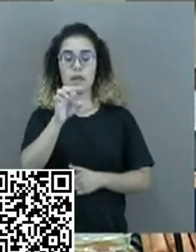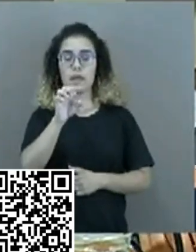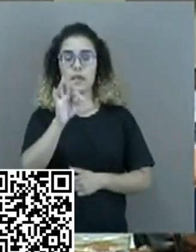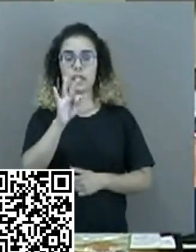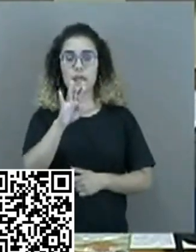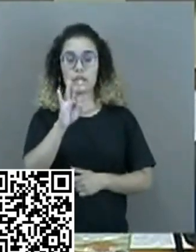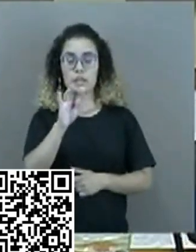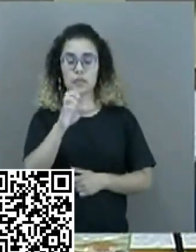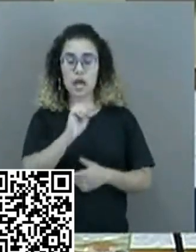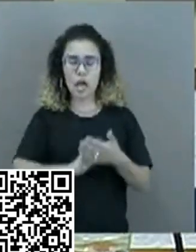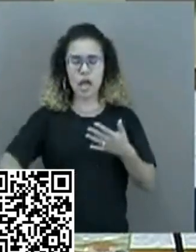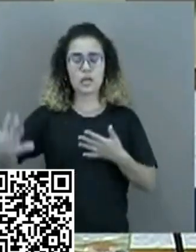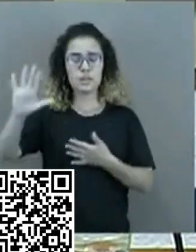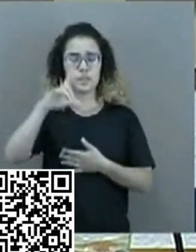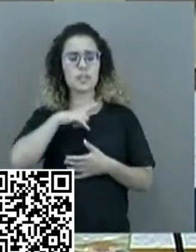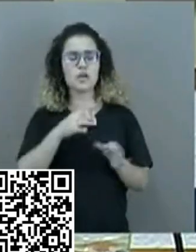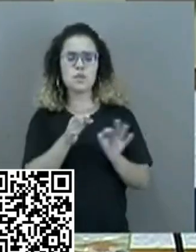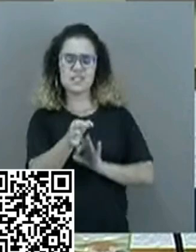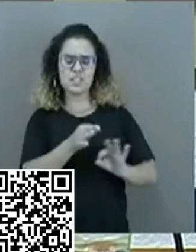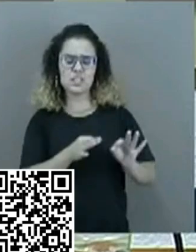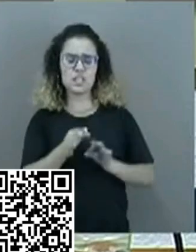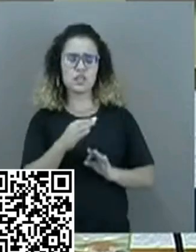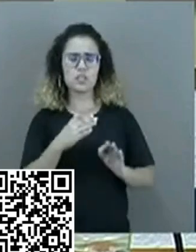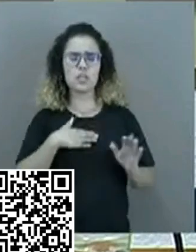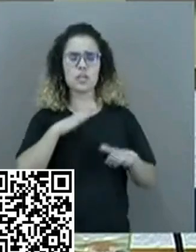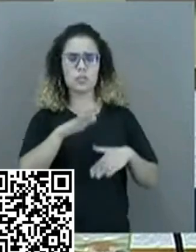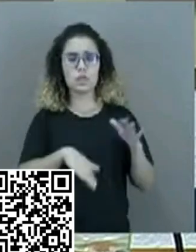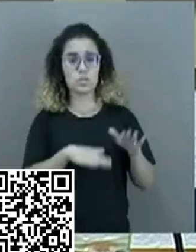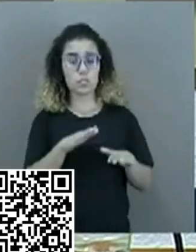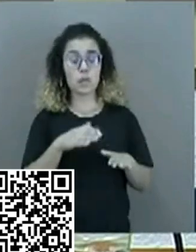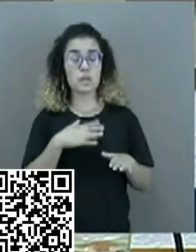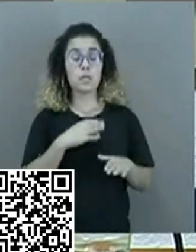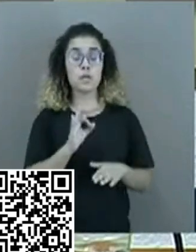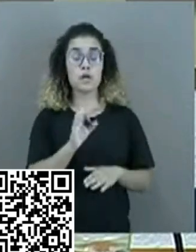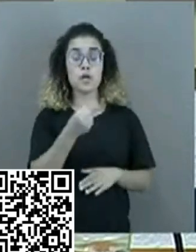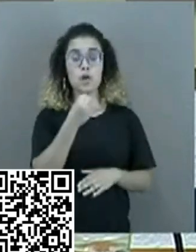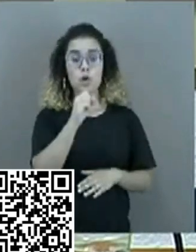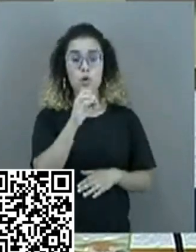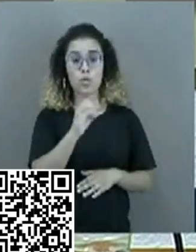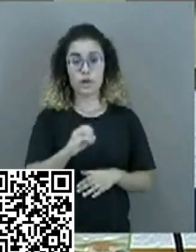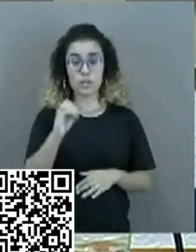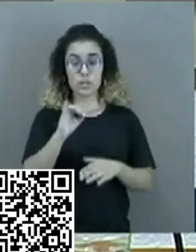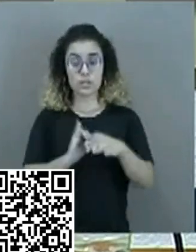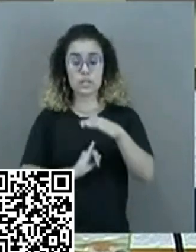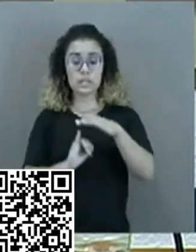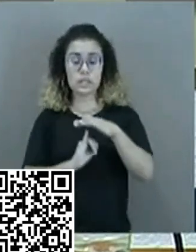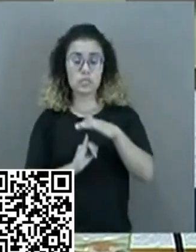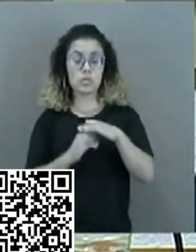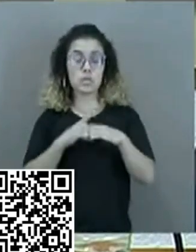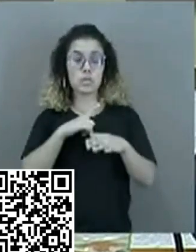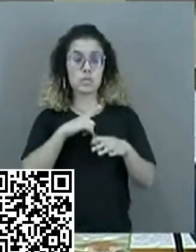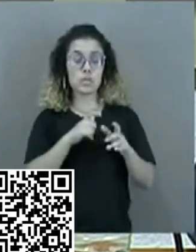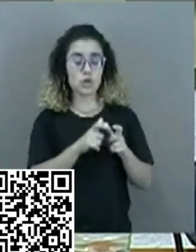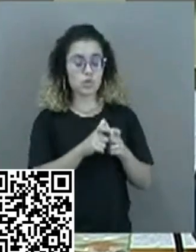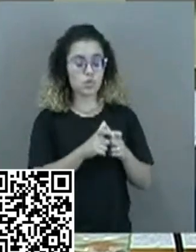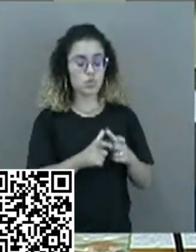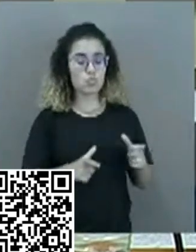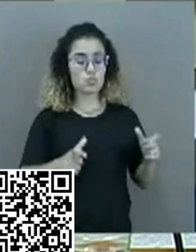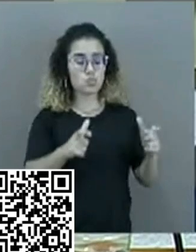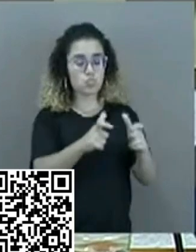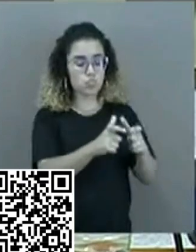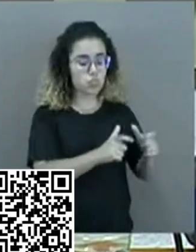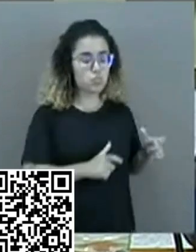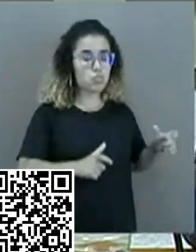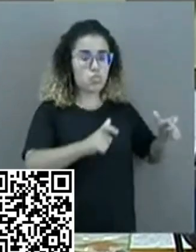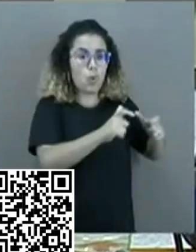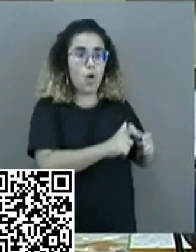cerca de 80 indústrias e com a área, uma retroárea, inclusive